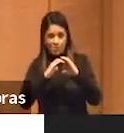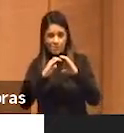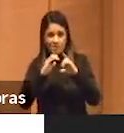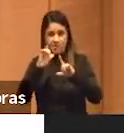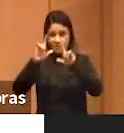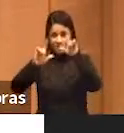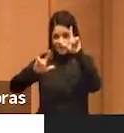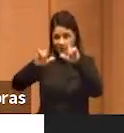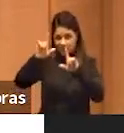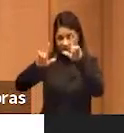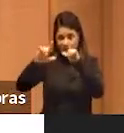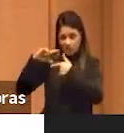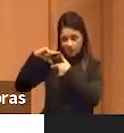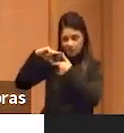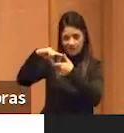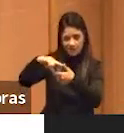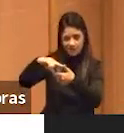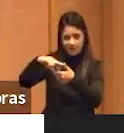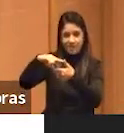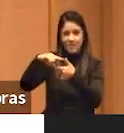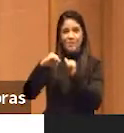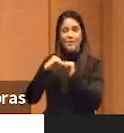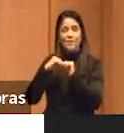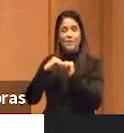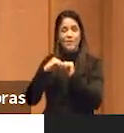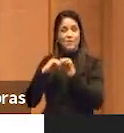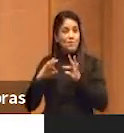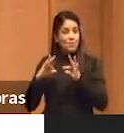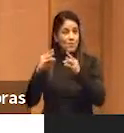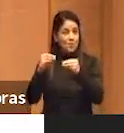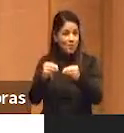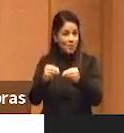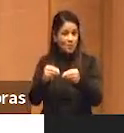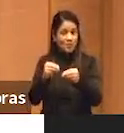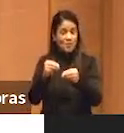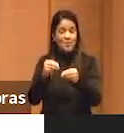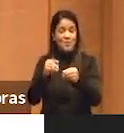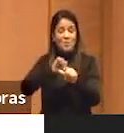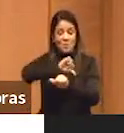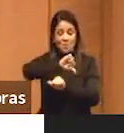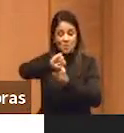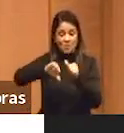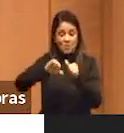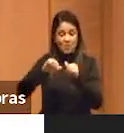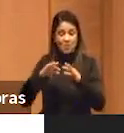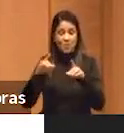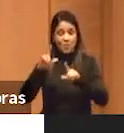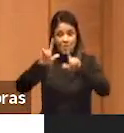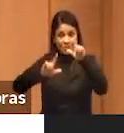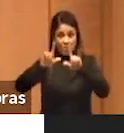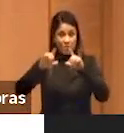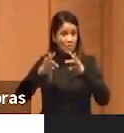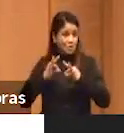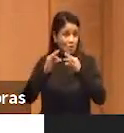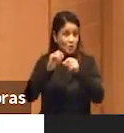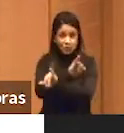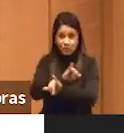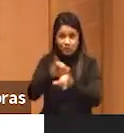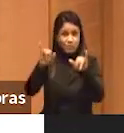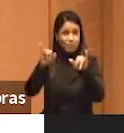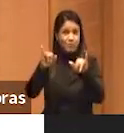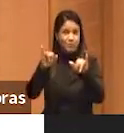televisão tradicional, de comunicação de massa um todos para uma comunicação um todos, todos. Então, ficamos